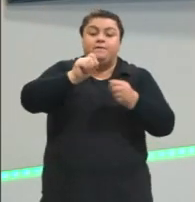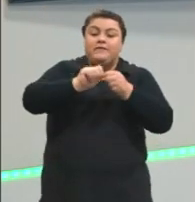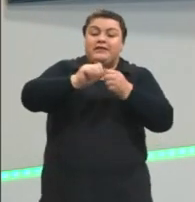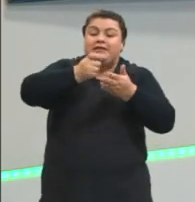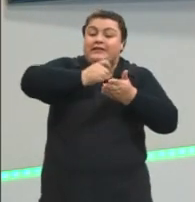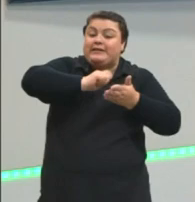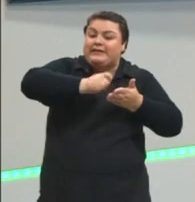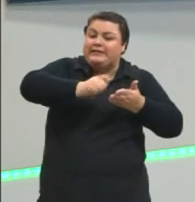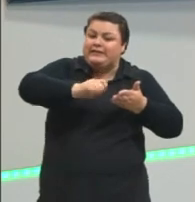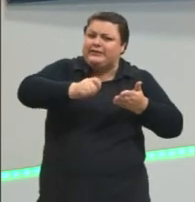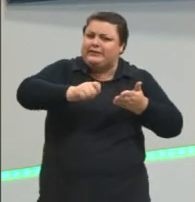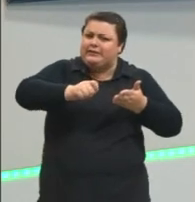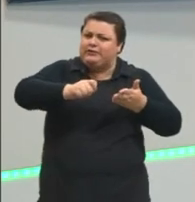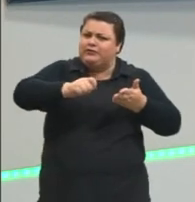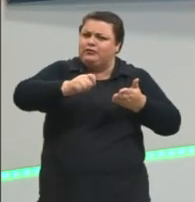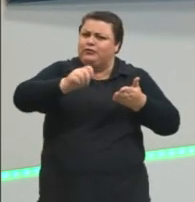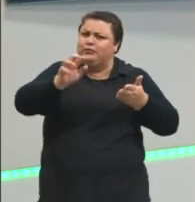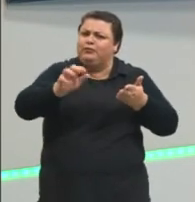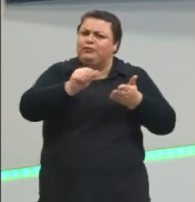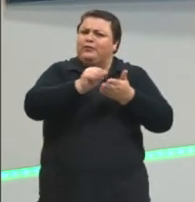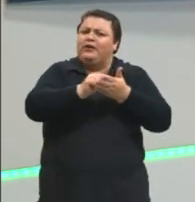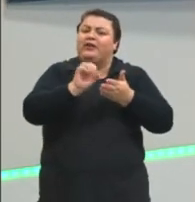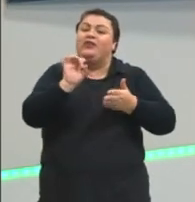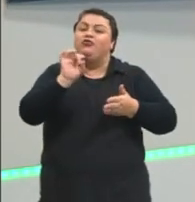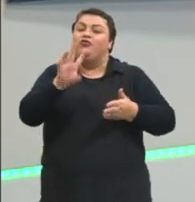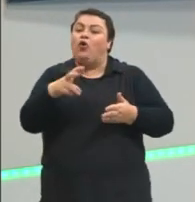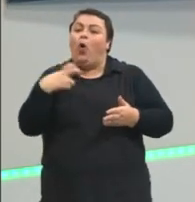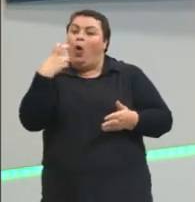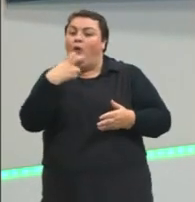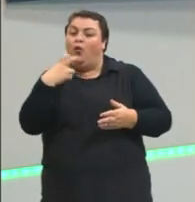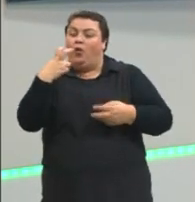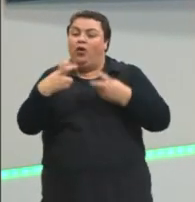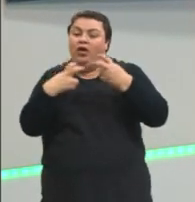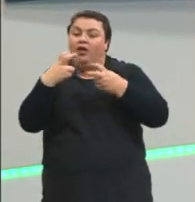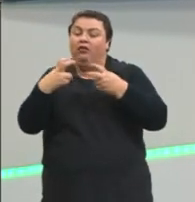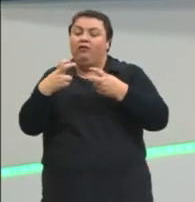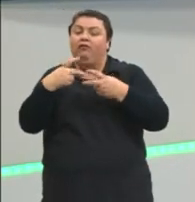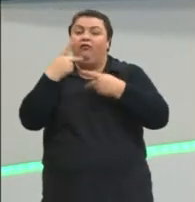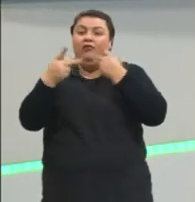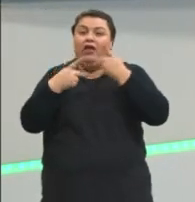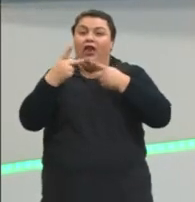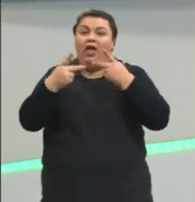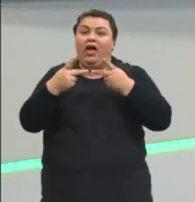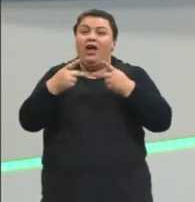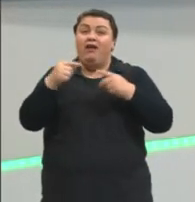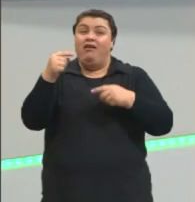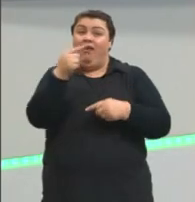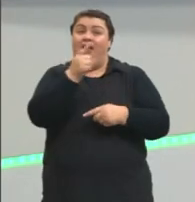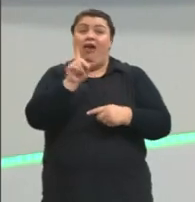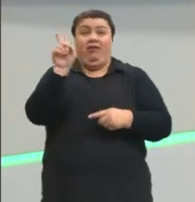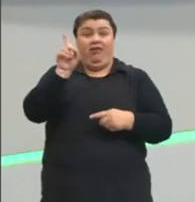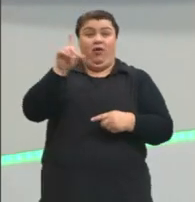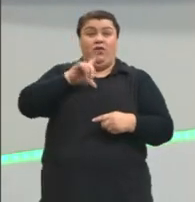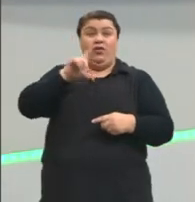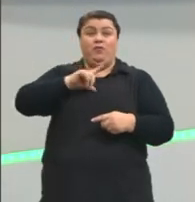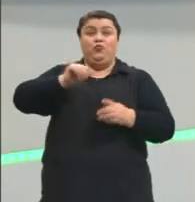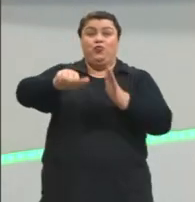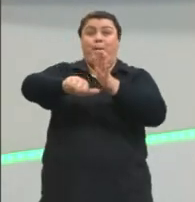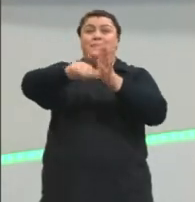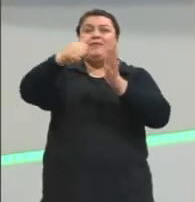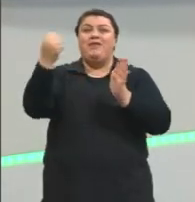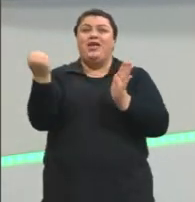mais fortes do que só oralidade. E a gente tem os primeiros registros